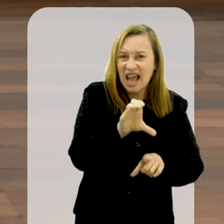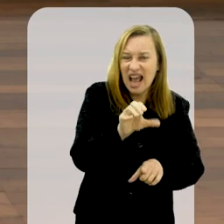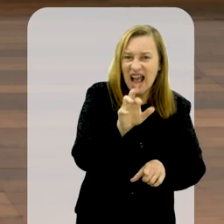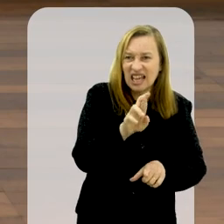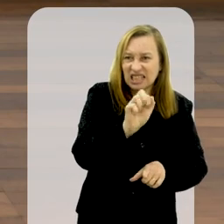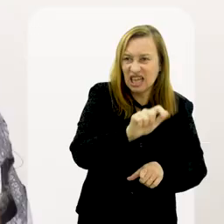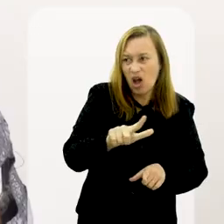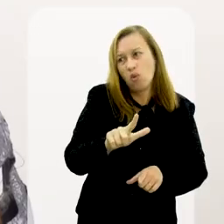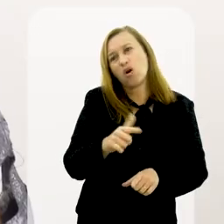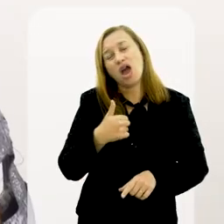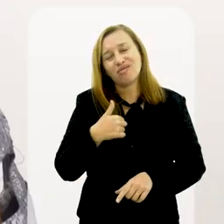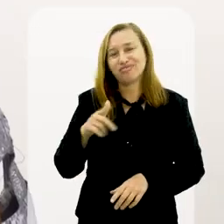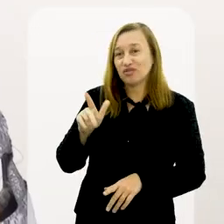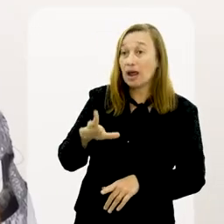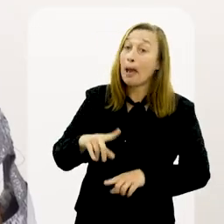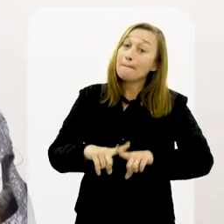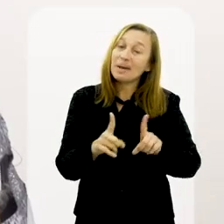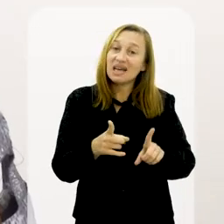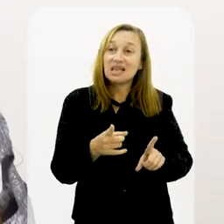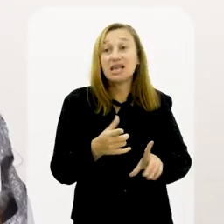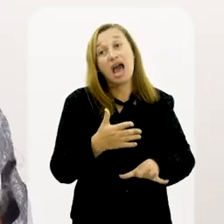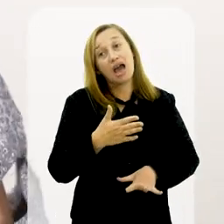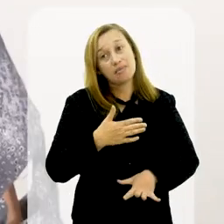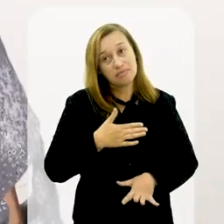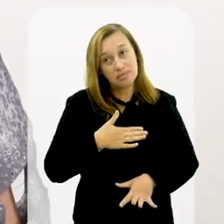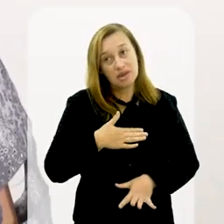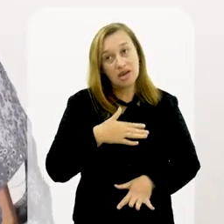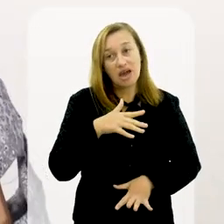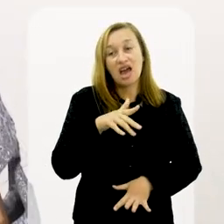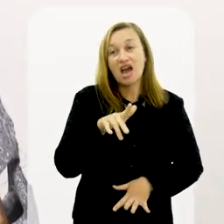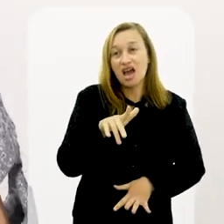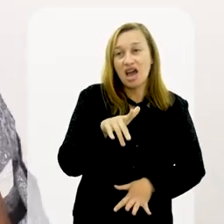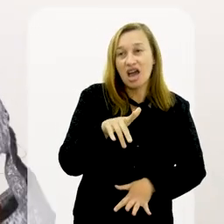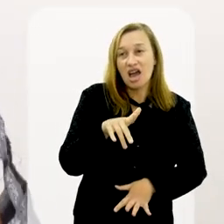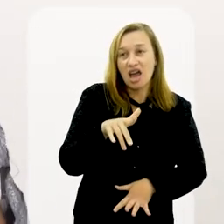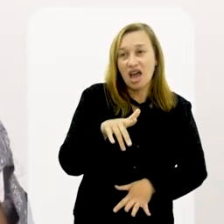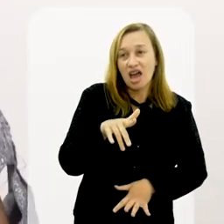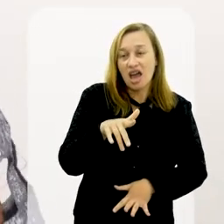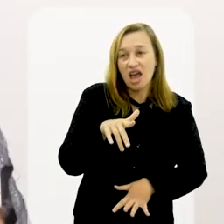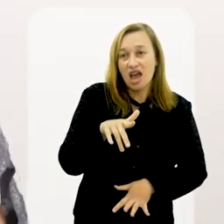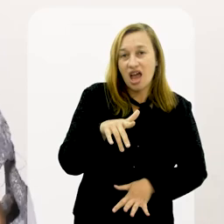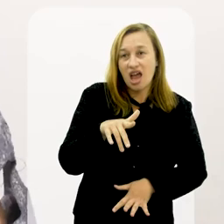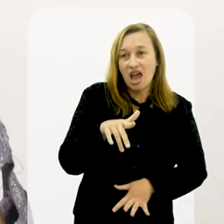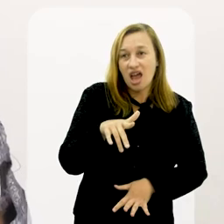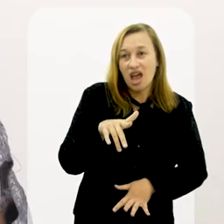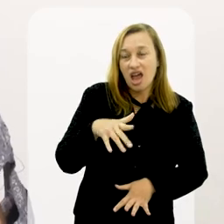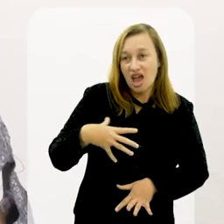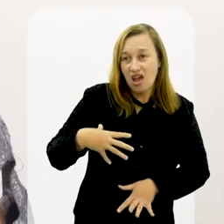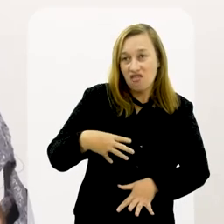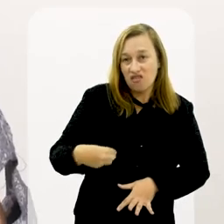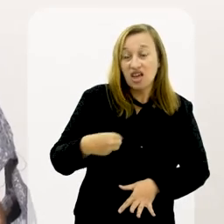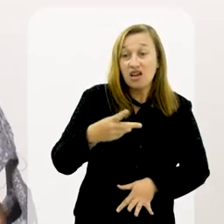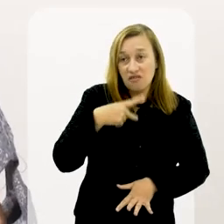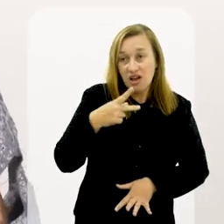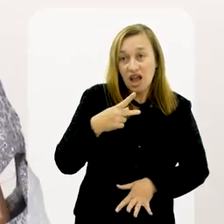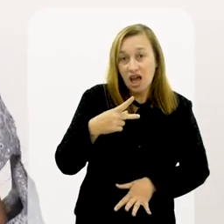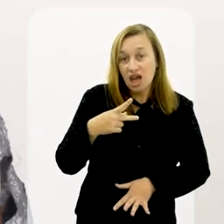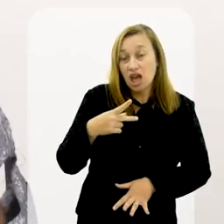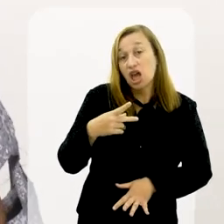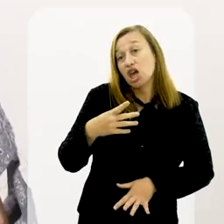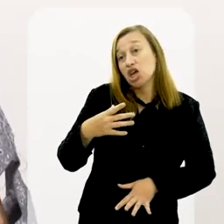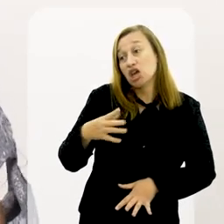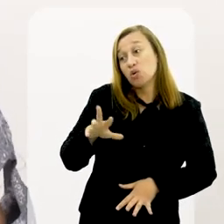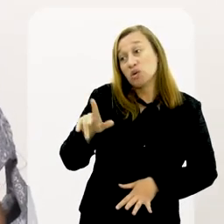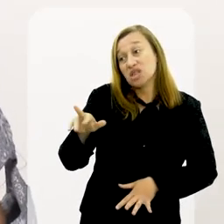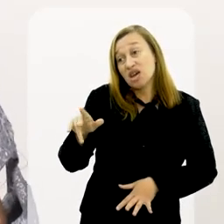diz minha filha que os irmãos de santo dela têm mais atenção do que ela. Mas eu